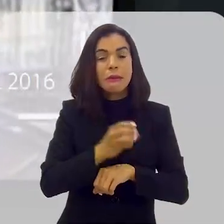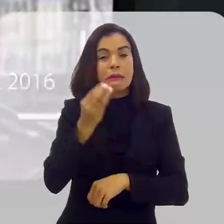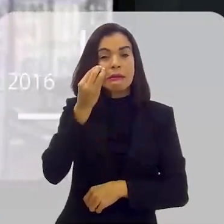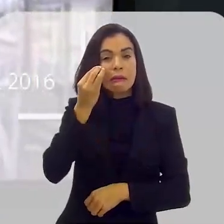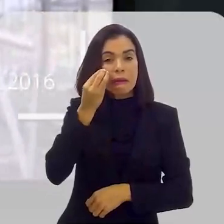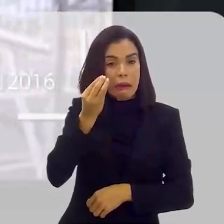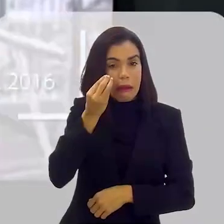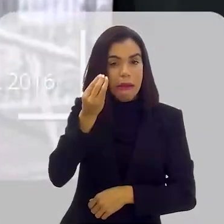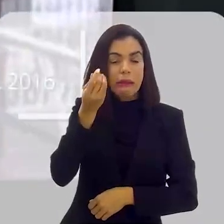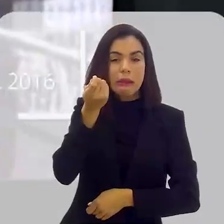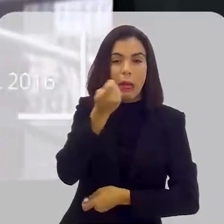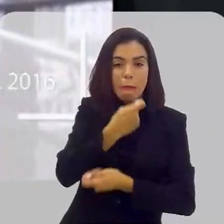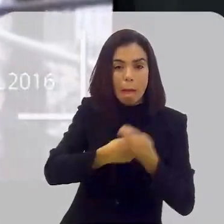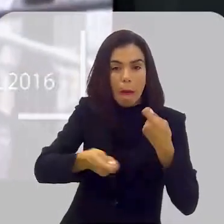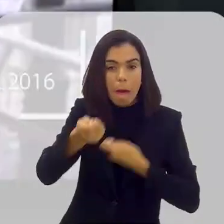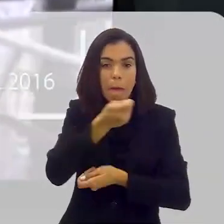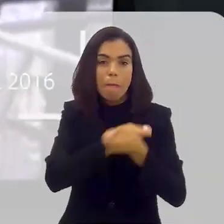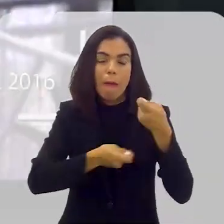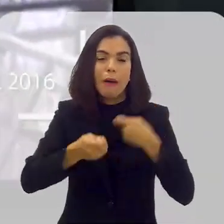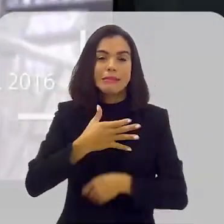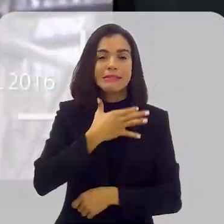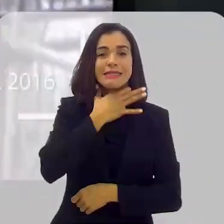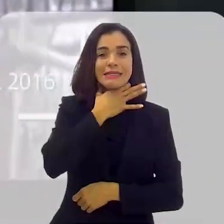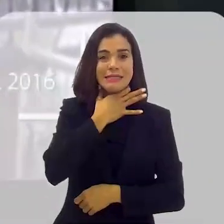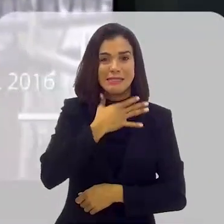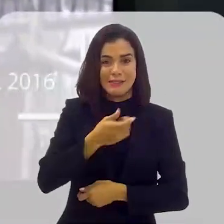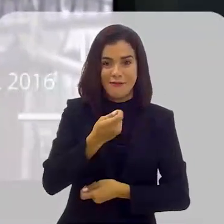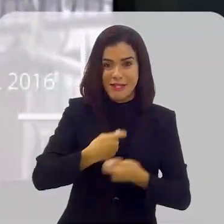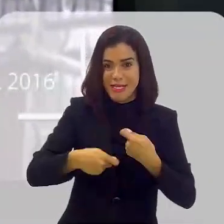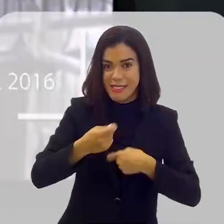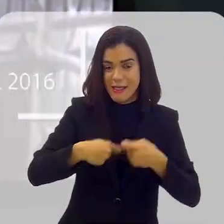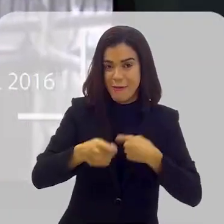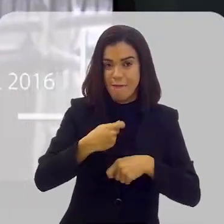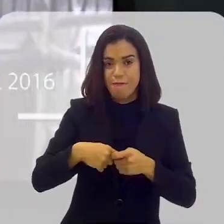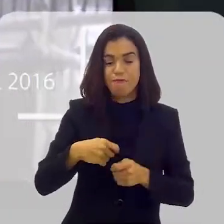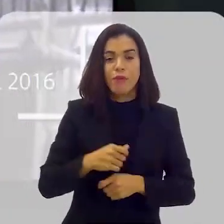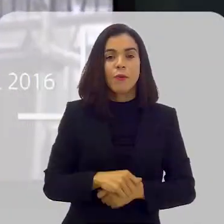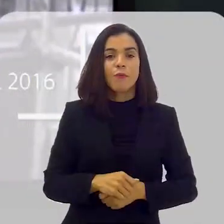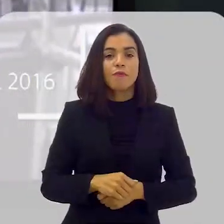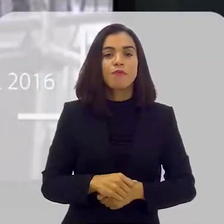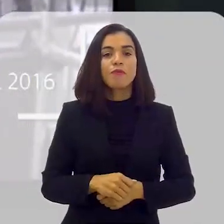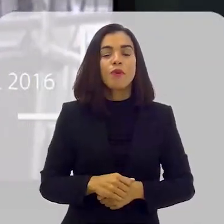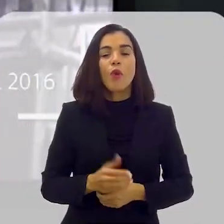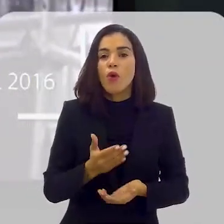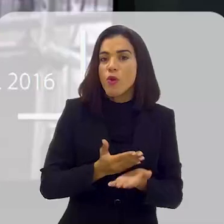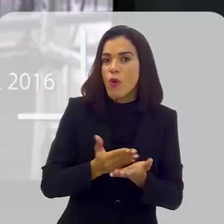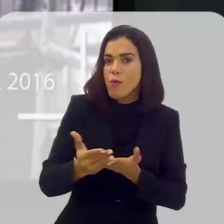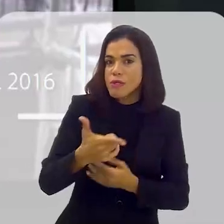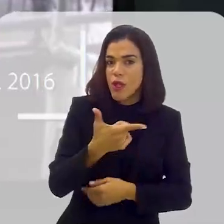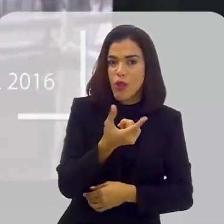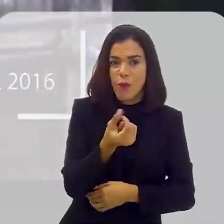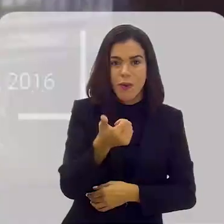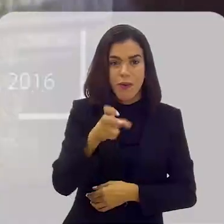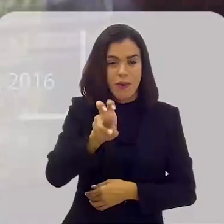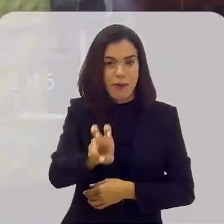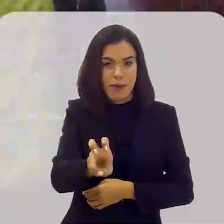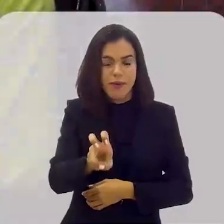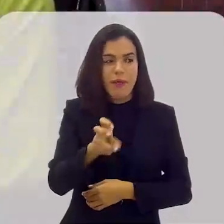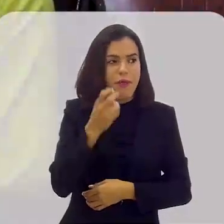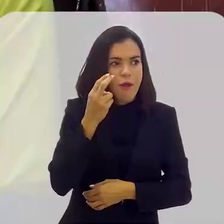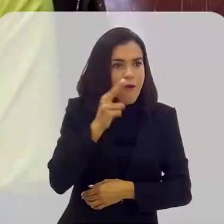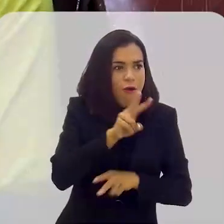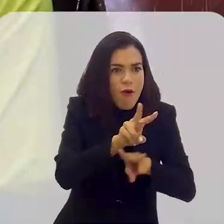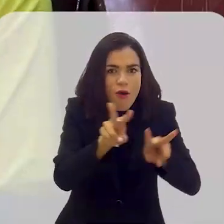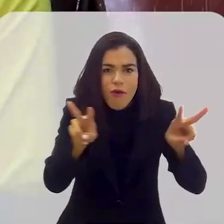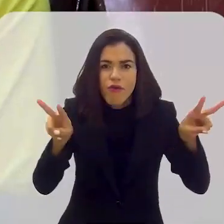Estado para tentar contornar a crise financeira. Quando eu cheguei aqui em 2015, e nós